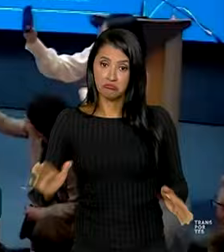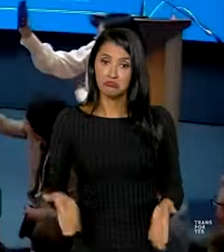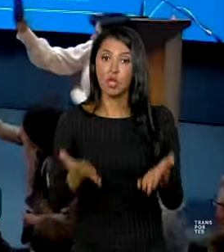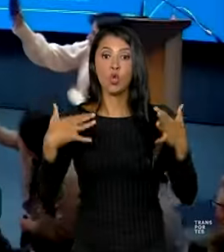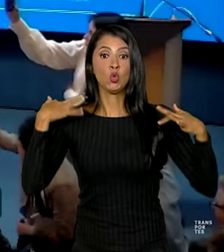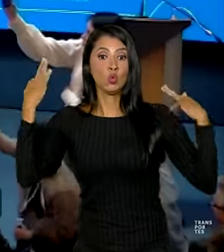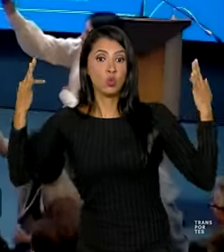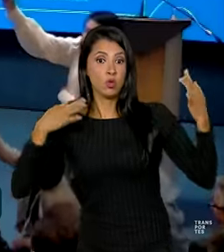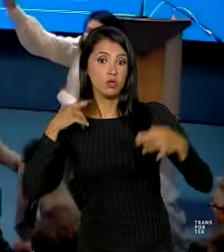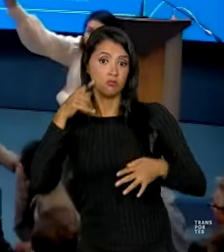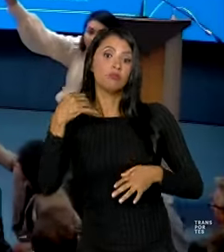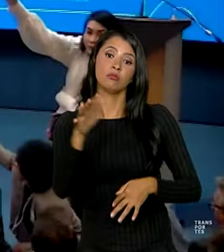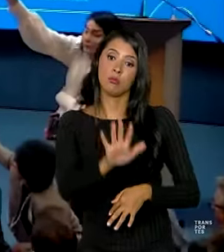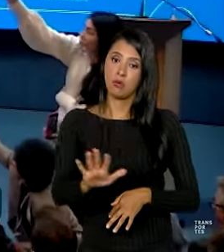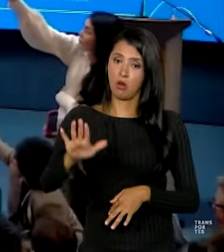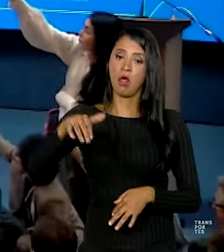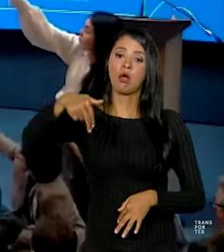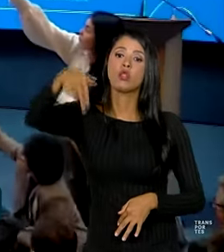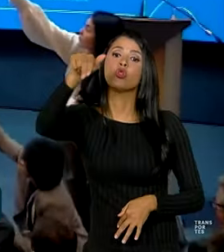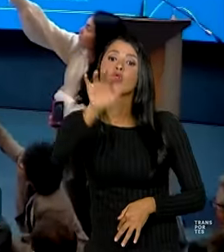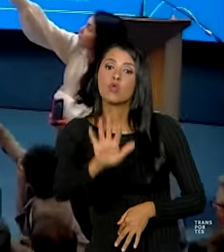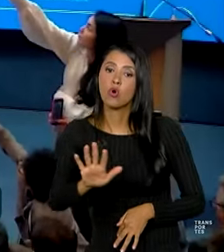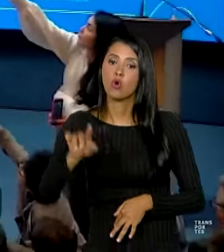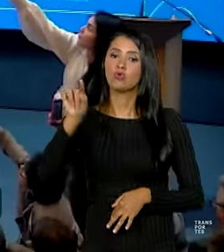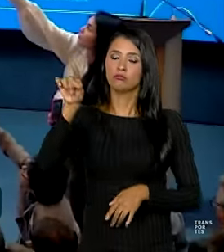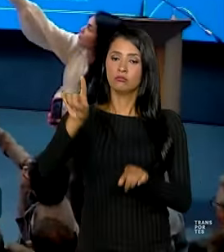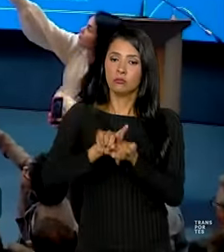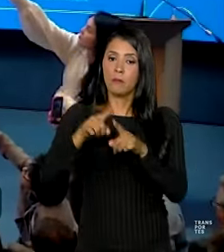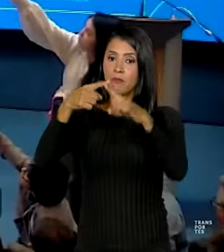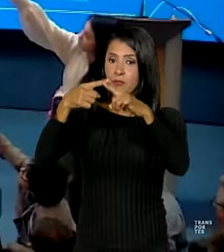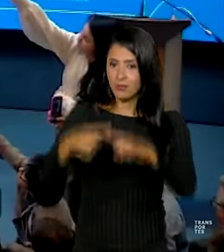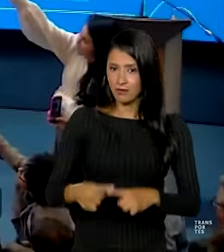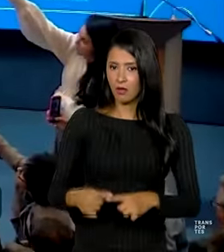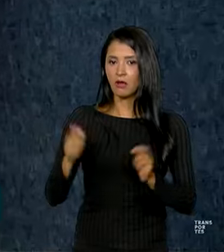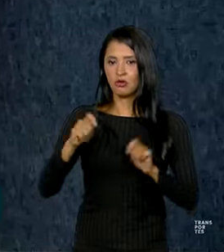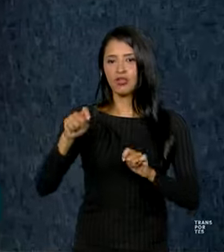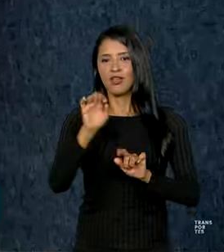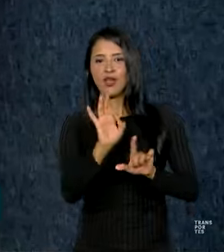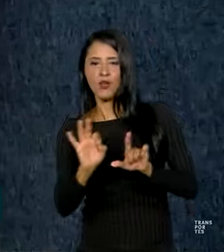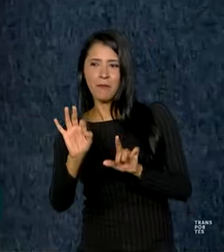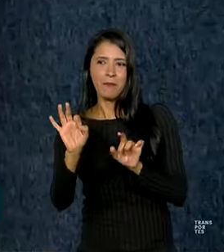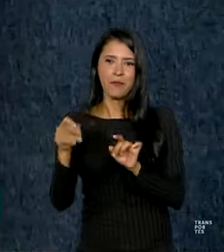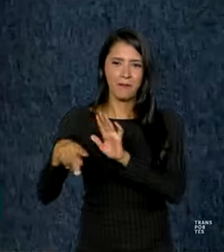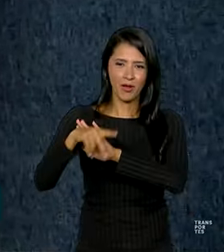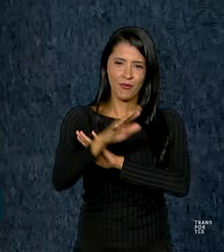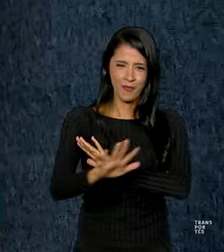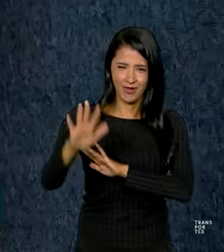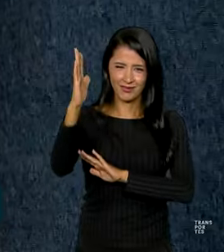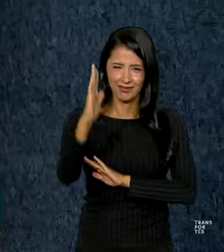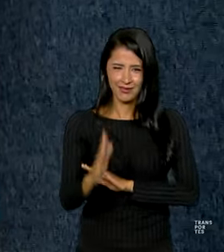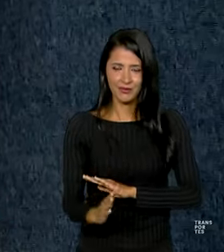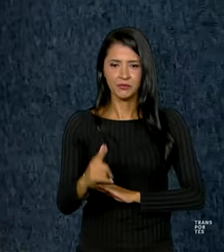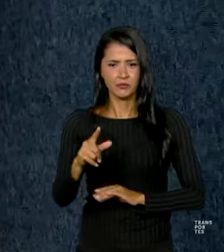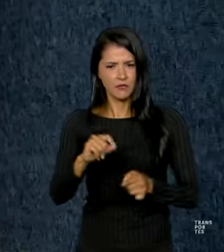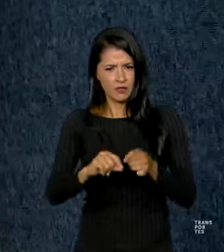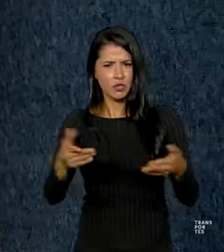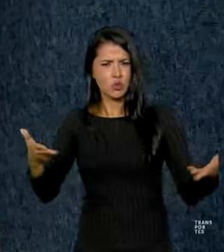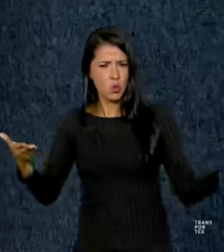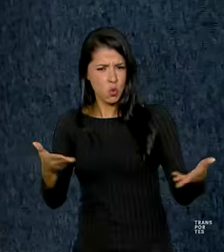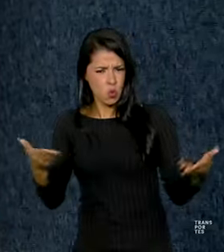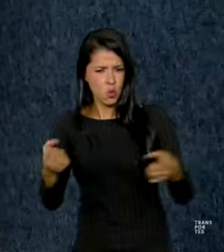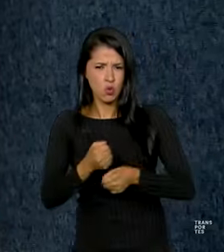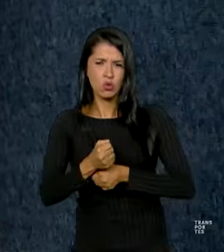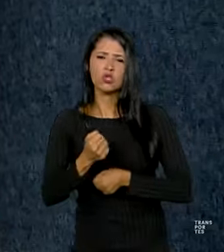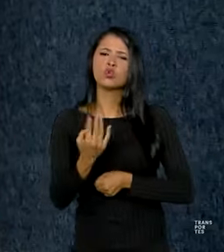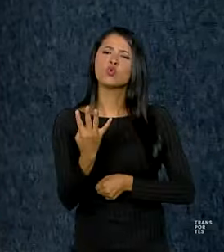nordeste, além de trazer vantagens competitivas para a logística nacional. Estamos executando esse ano quase